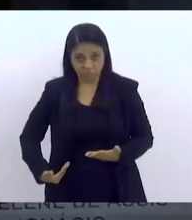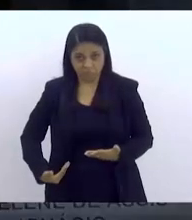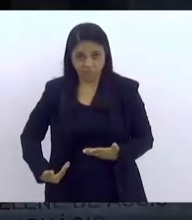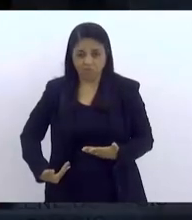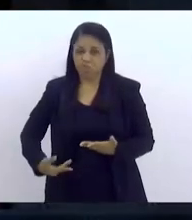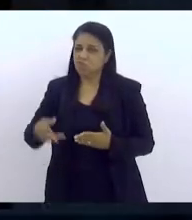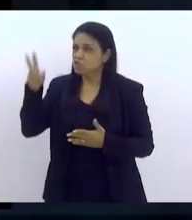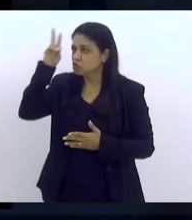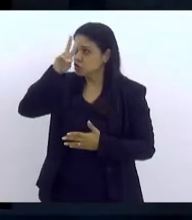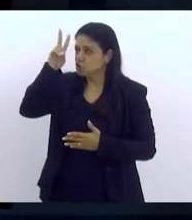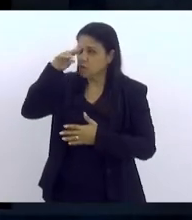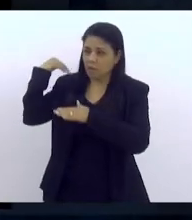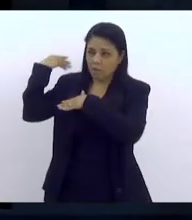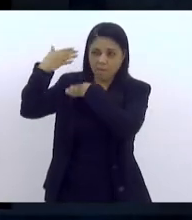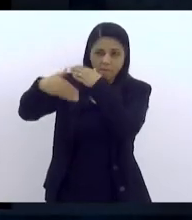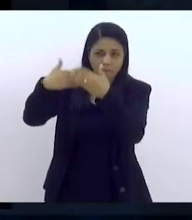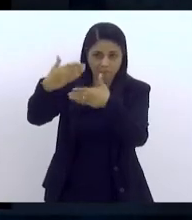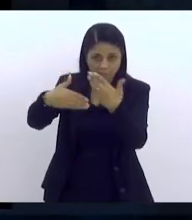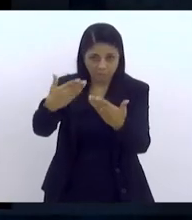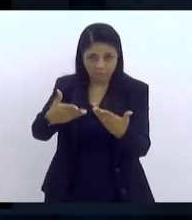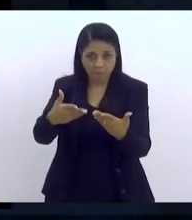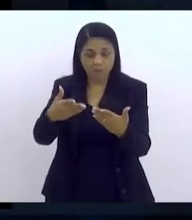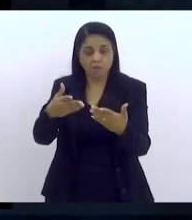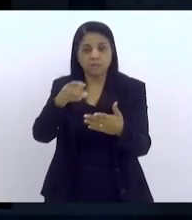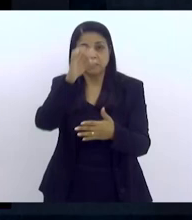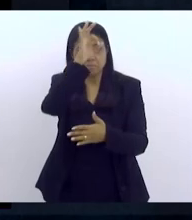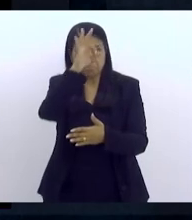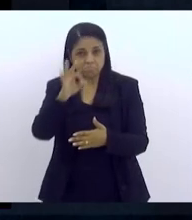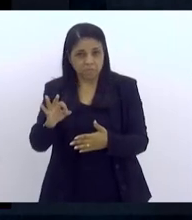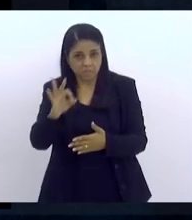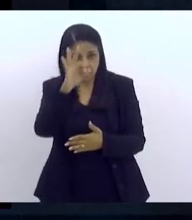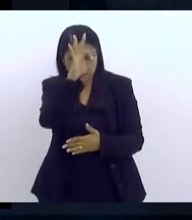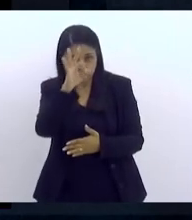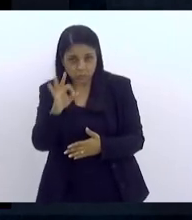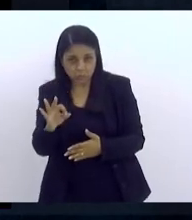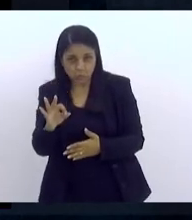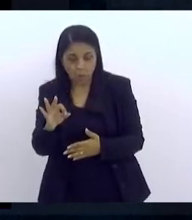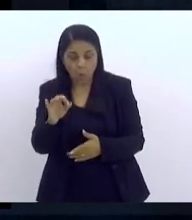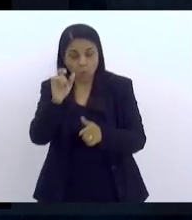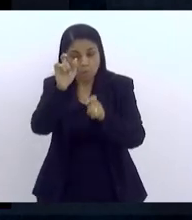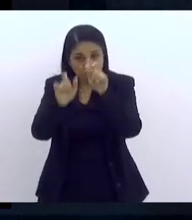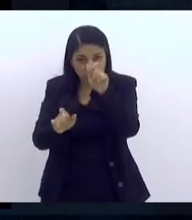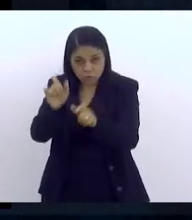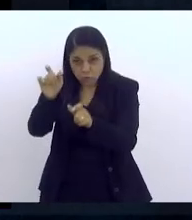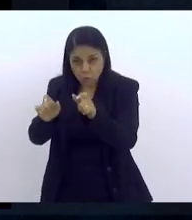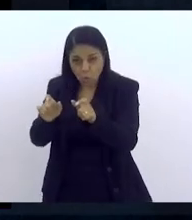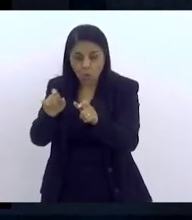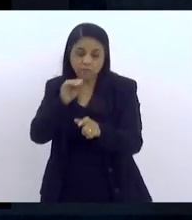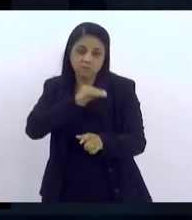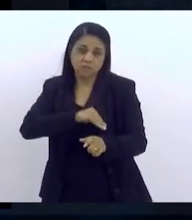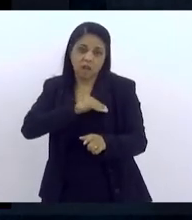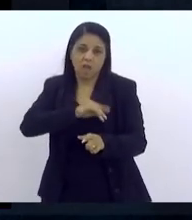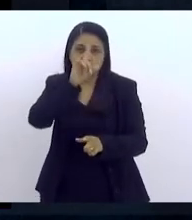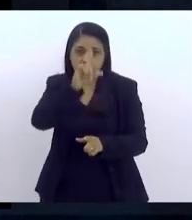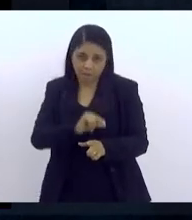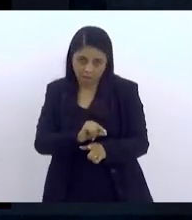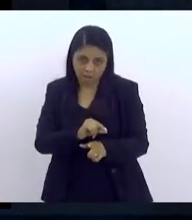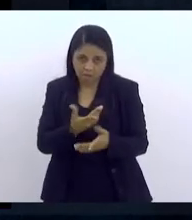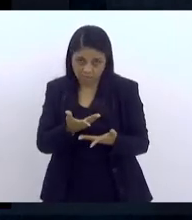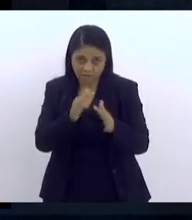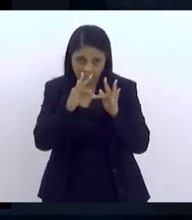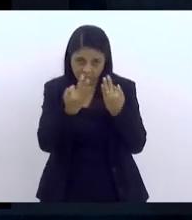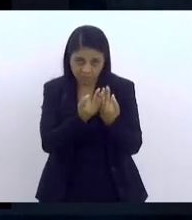historicamente, na rede pública, a gente tem um percentual maior de pessoas de baixa renda, então, logo, se